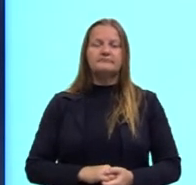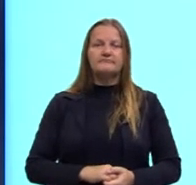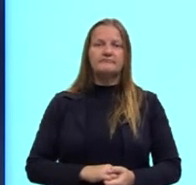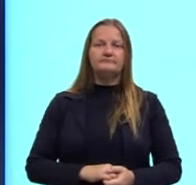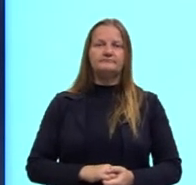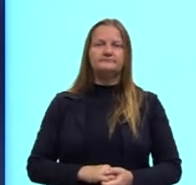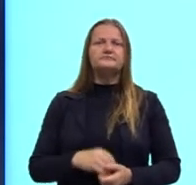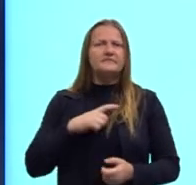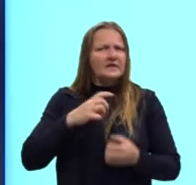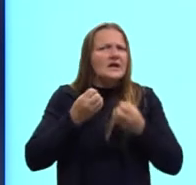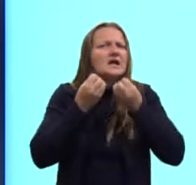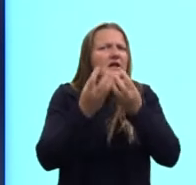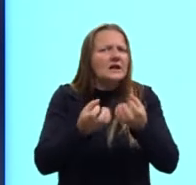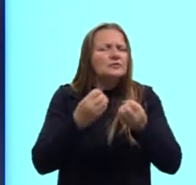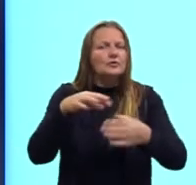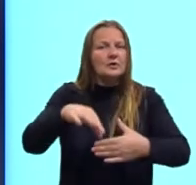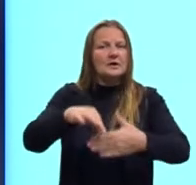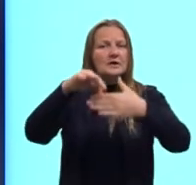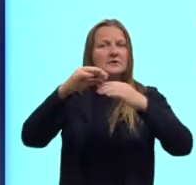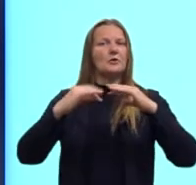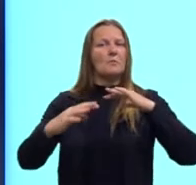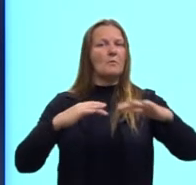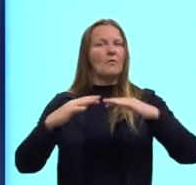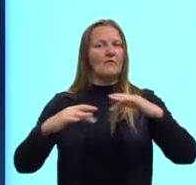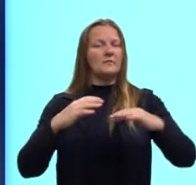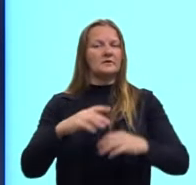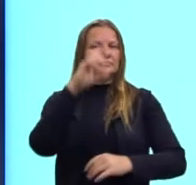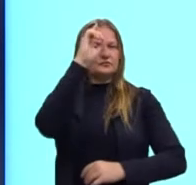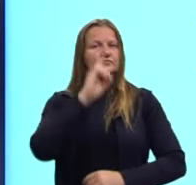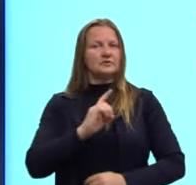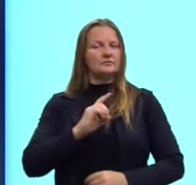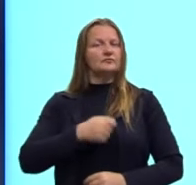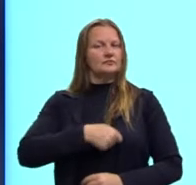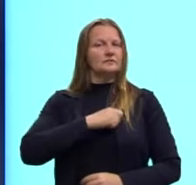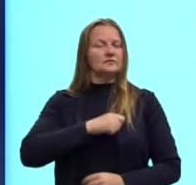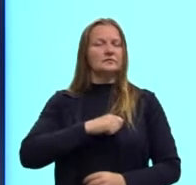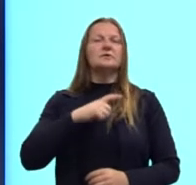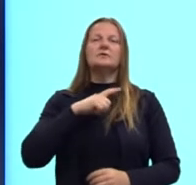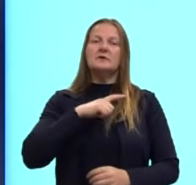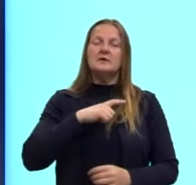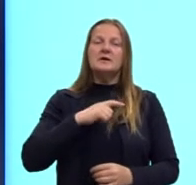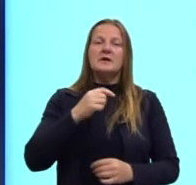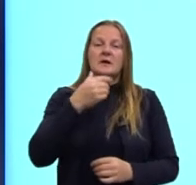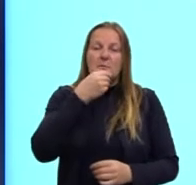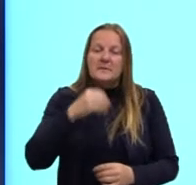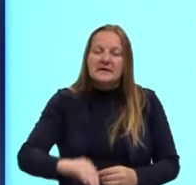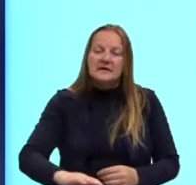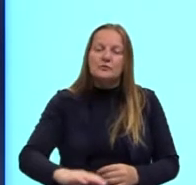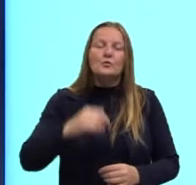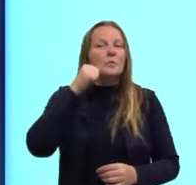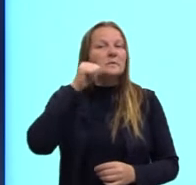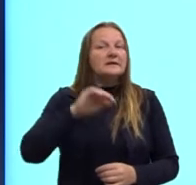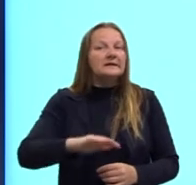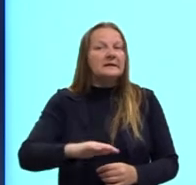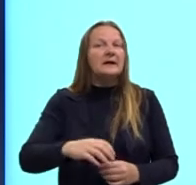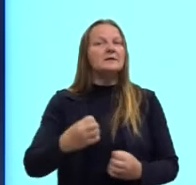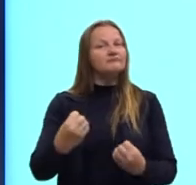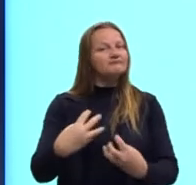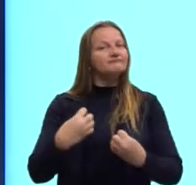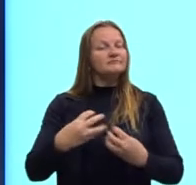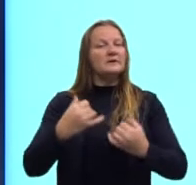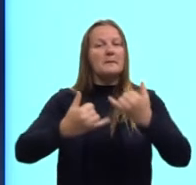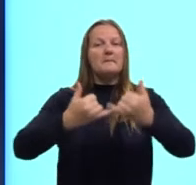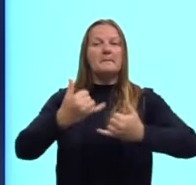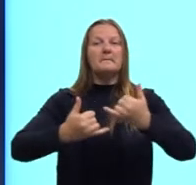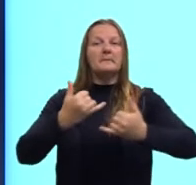relatos de líderes dos movimentos dos direitos civis, de que eles, na infância, aprendendo isso, brincando, por